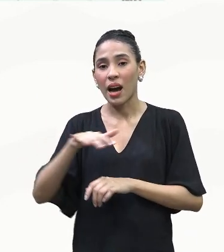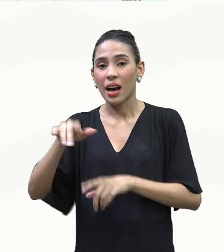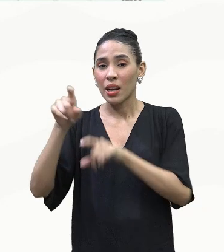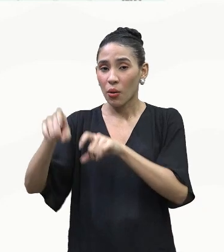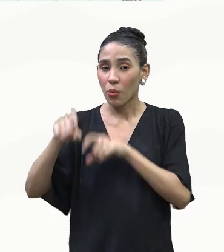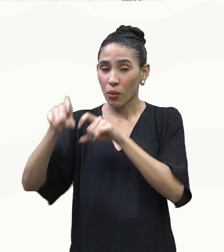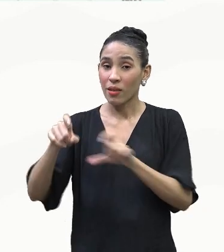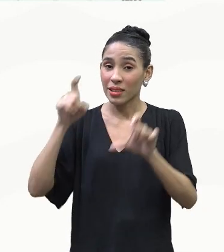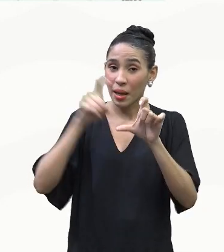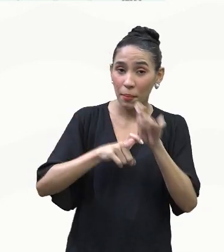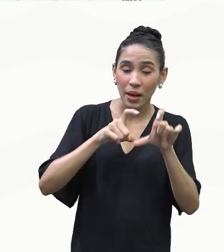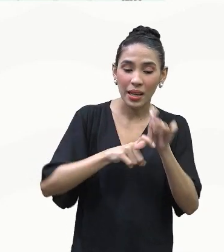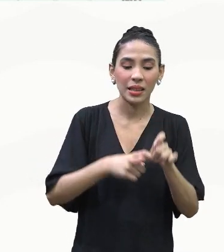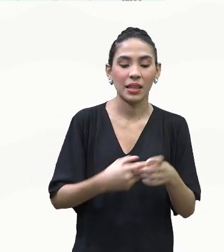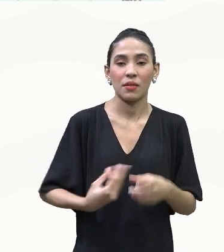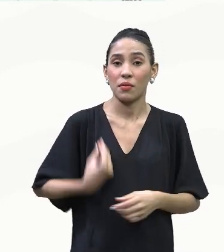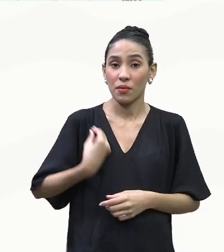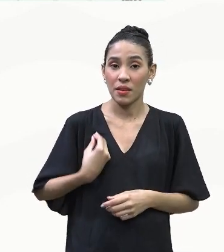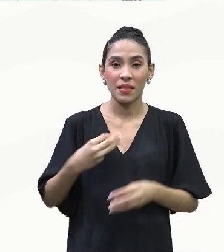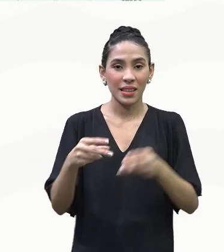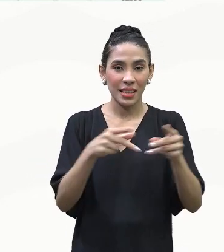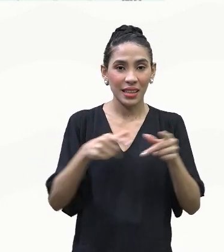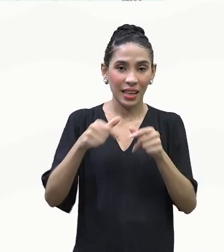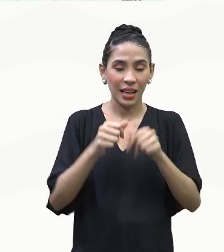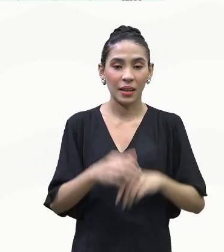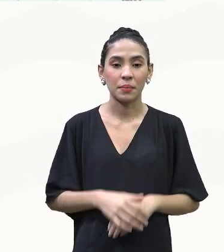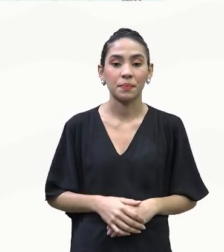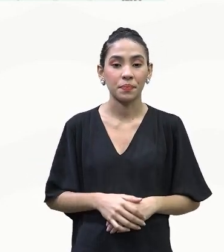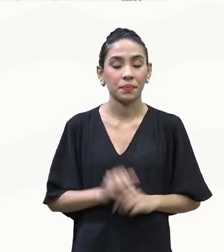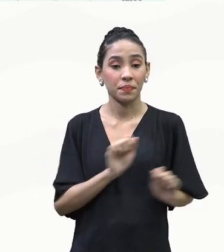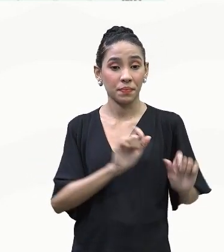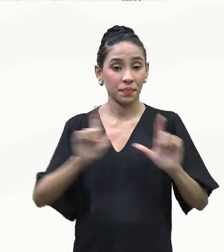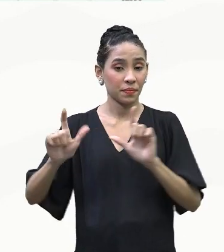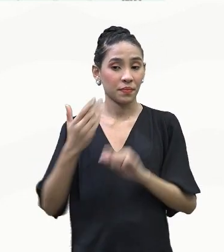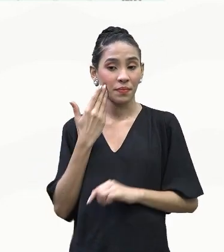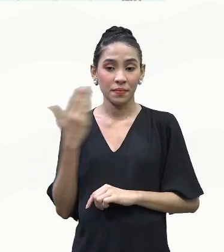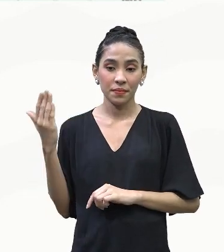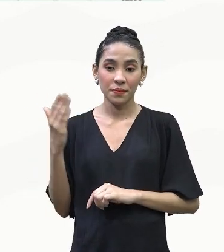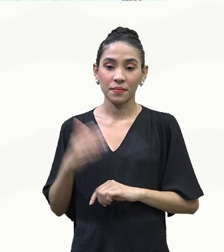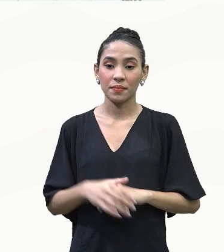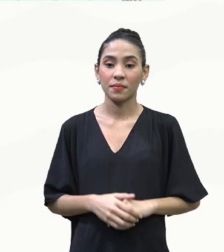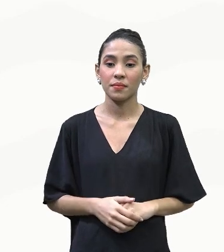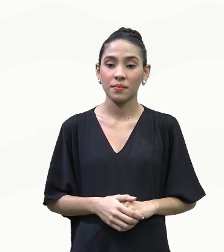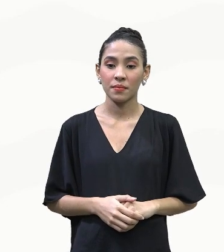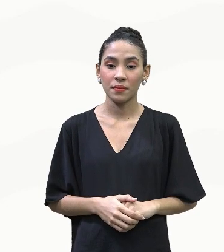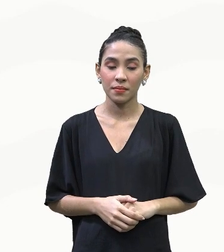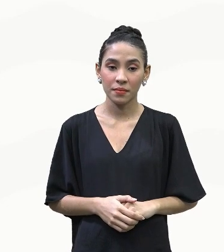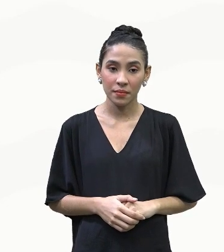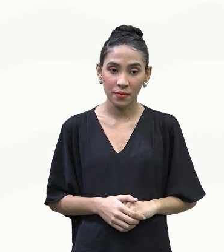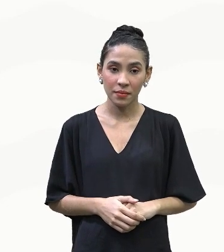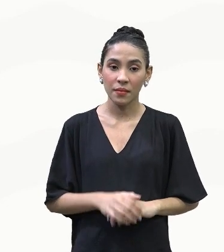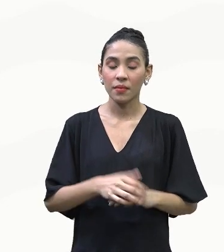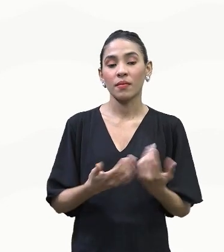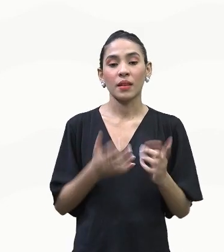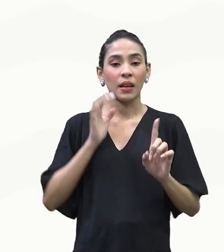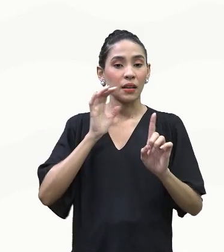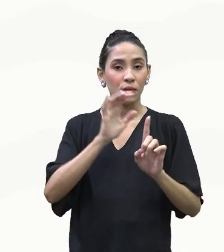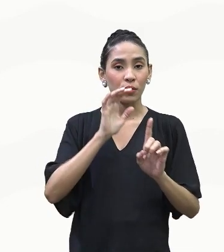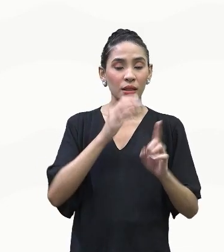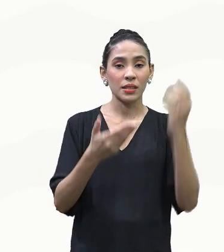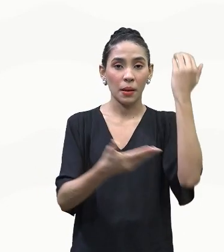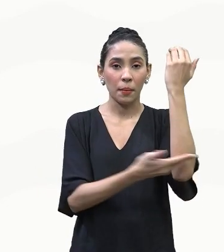dependem da terra para a sua sobrevivência. Vamos passar agora o próximo texto, vamos lá, gente? Que vamos falar sobre os impactos do